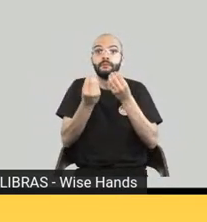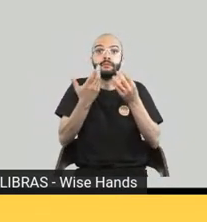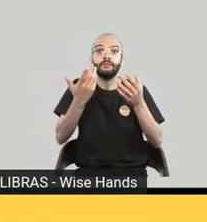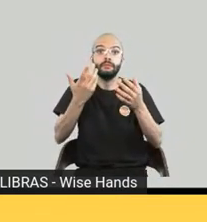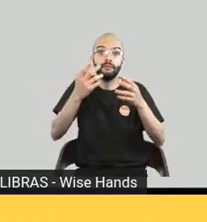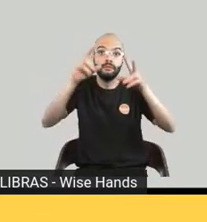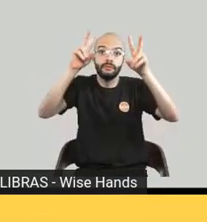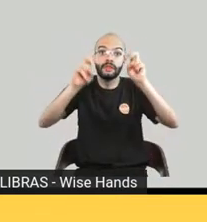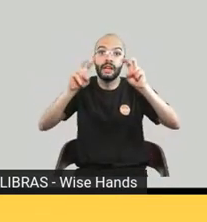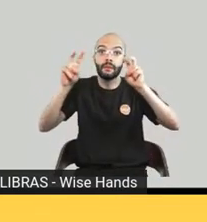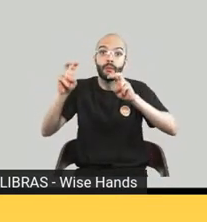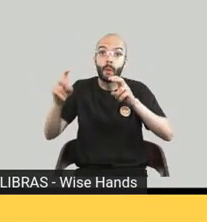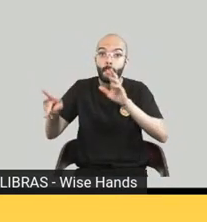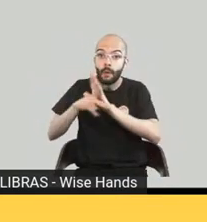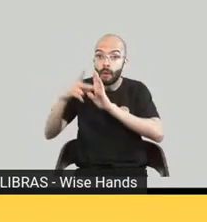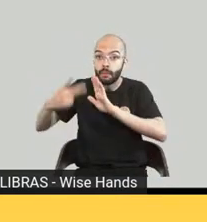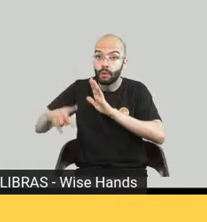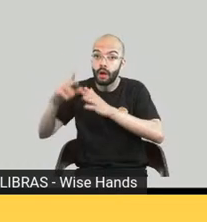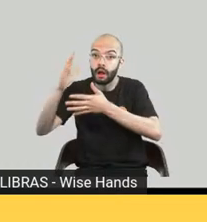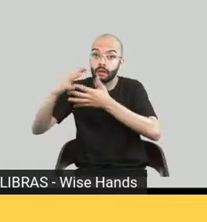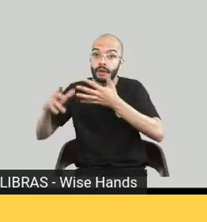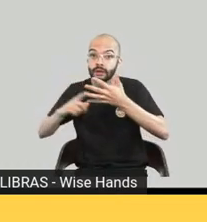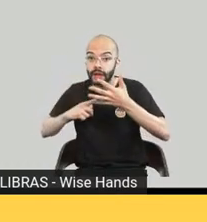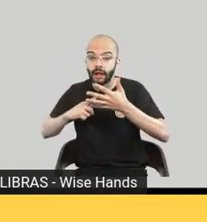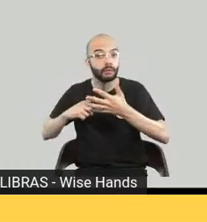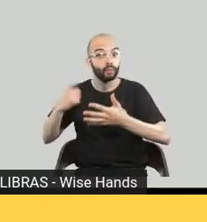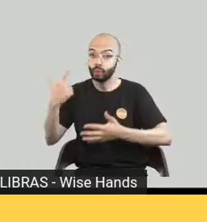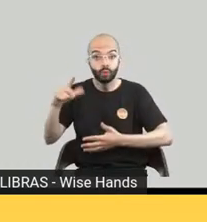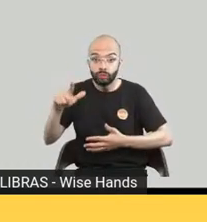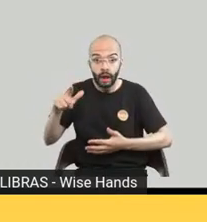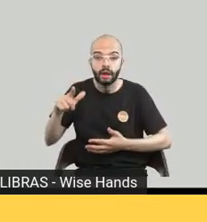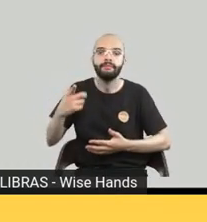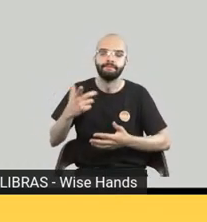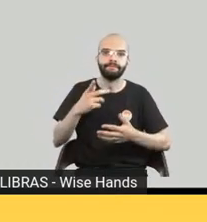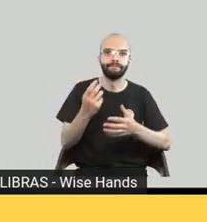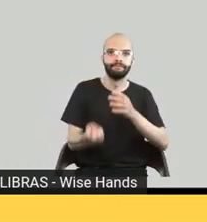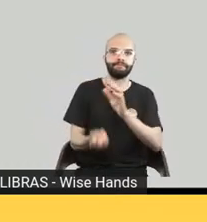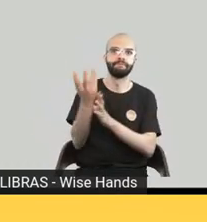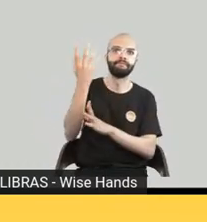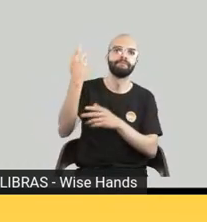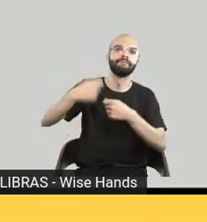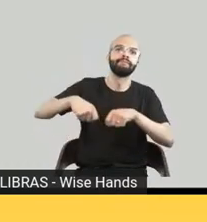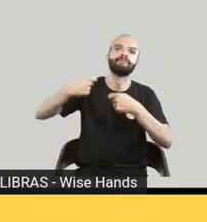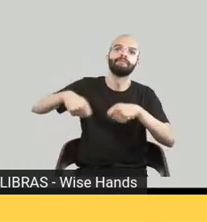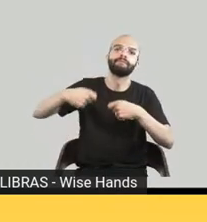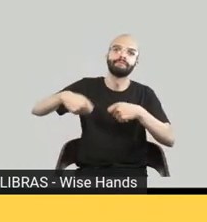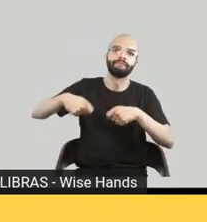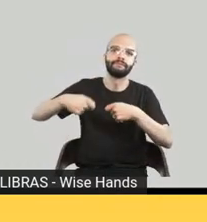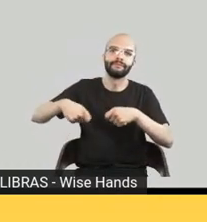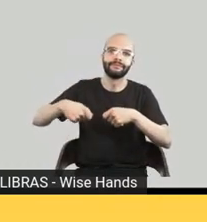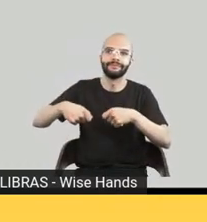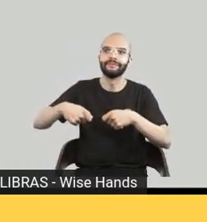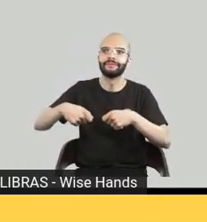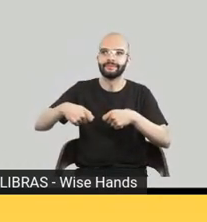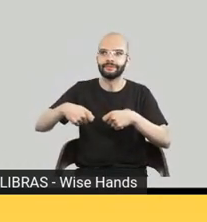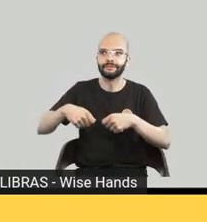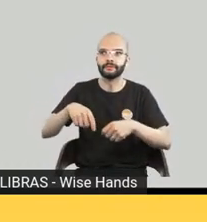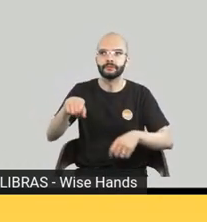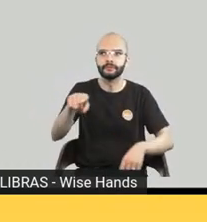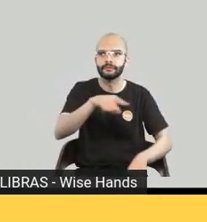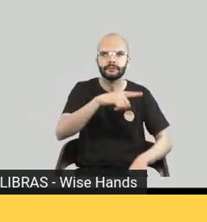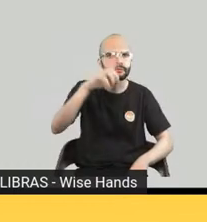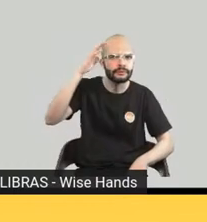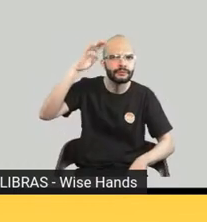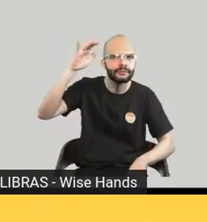dicionário e também são as expressões então imagina como que seria um dos trechos do livro do Maurício Benvenuti